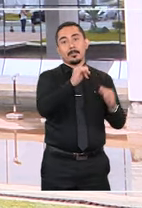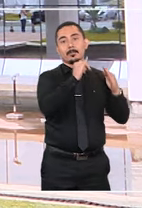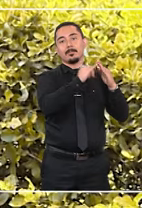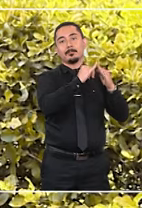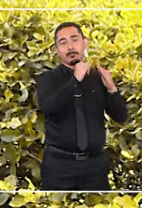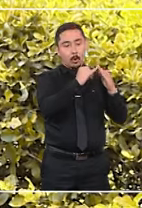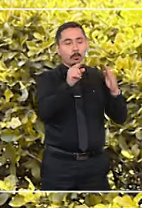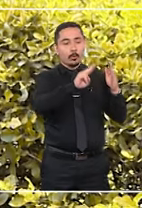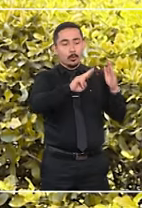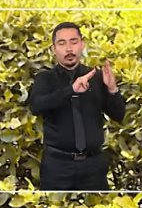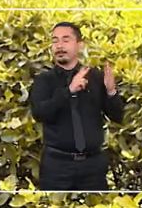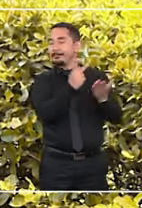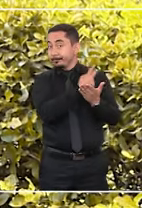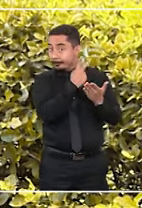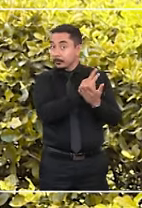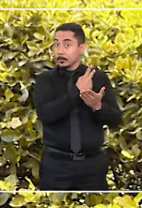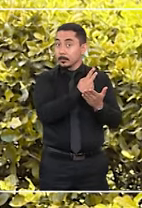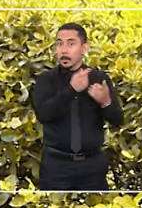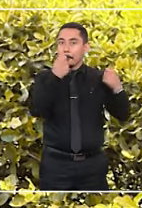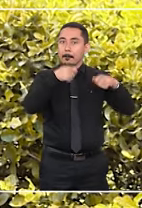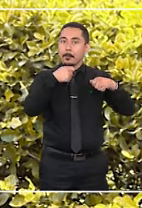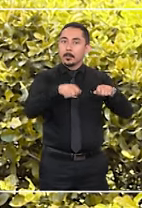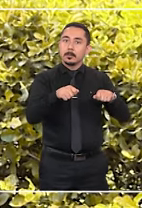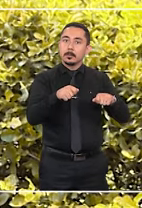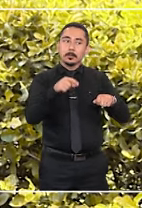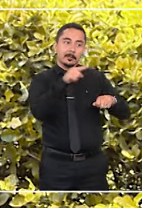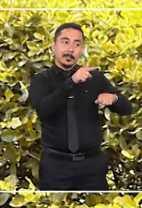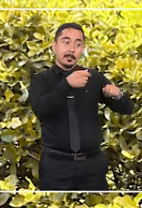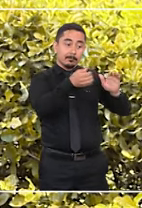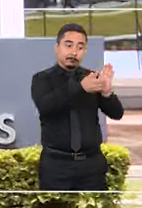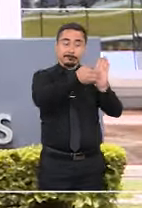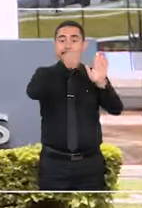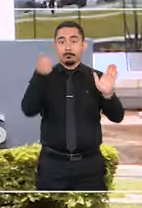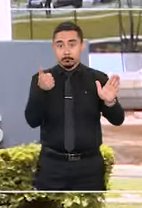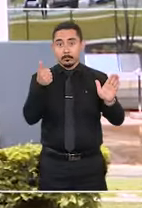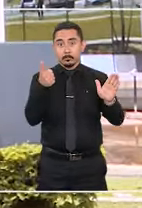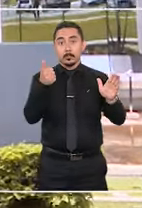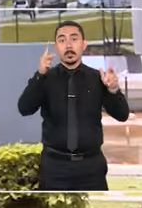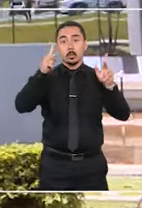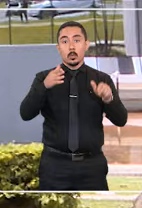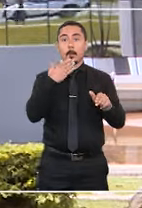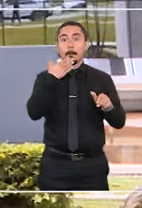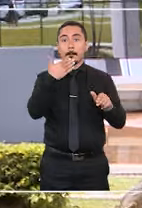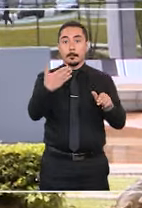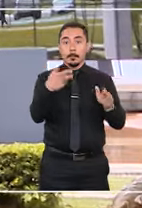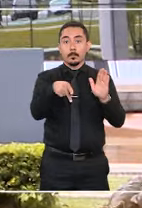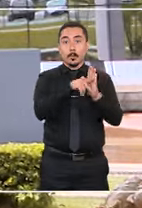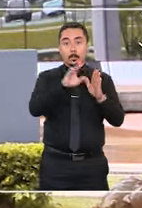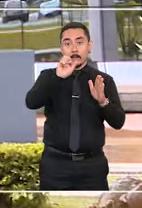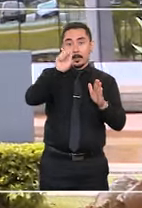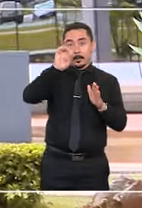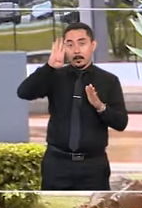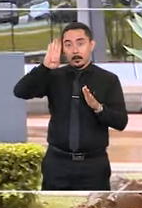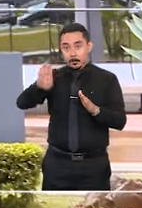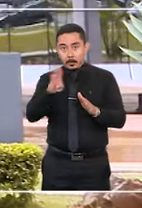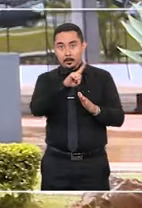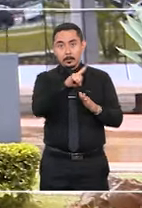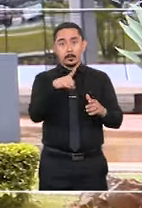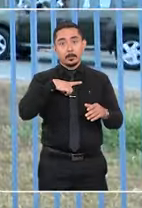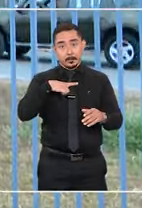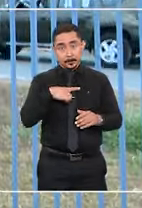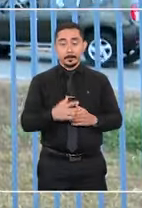imóvel indevidamente ocupado, deveria ser determinada a sua desocupação, conforme pedido apresentado pela Caesb na